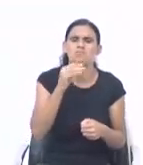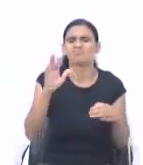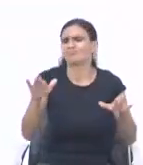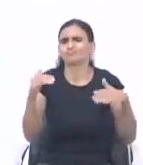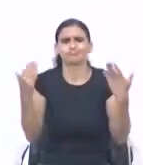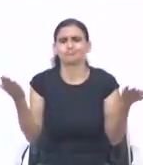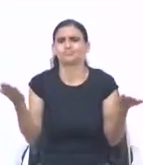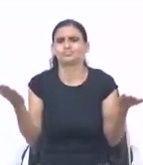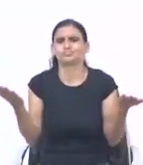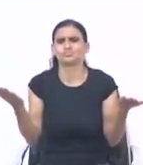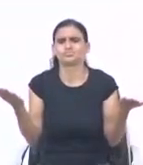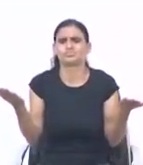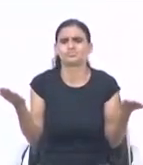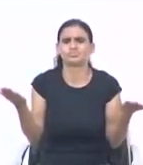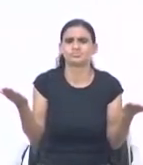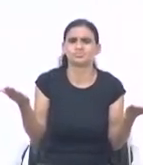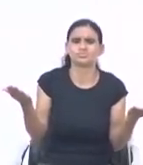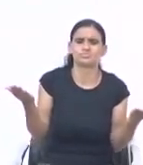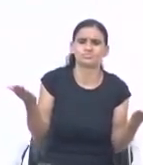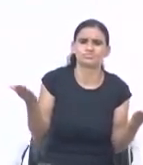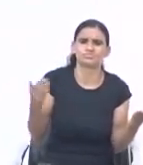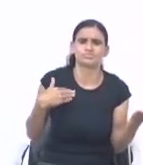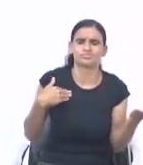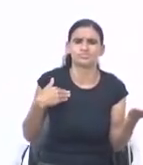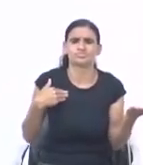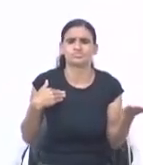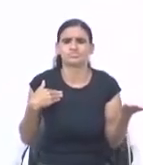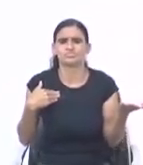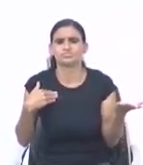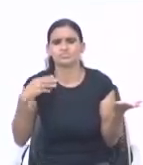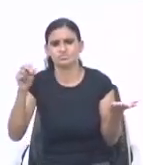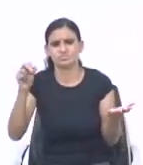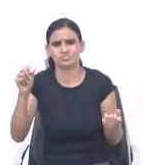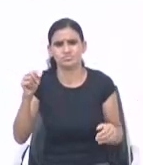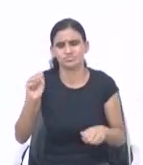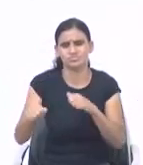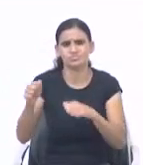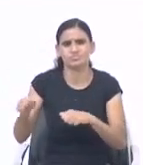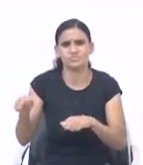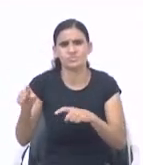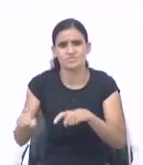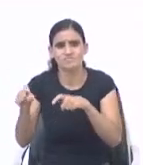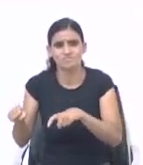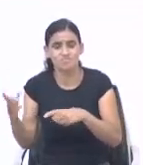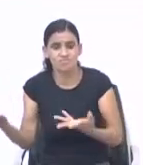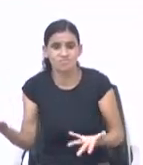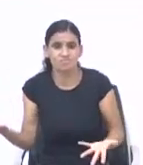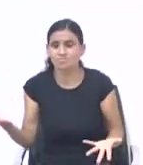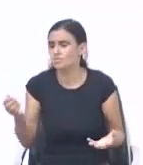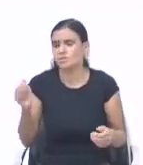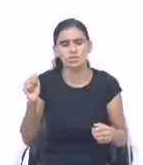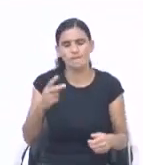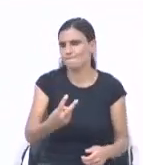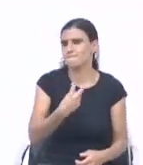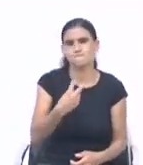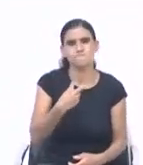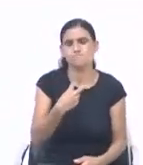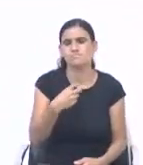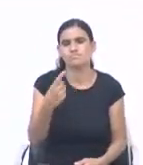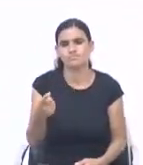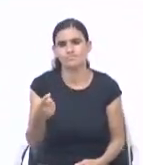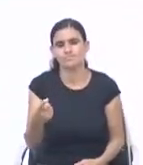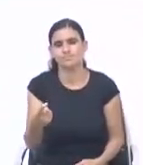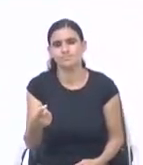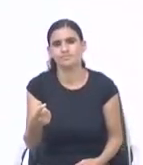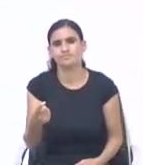farei pois? Com o meu Senhor. Que me tire a mordomia. Cavar não posso. De me indigar eu tenho vergonha. Eu sei o que hei de fazer. Para que quando